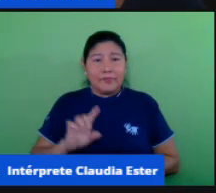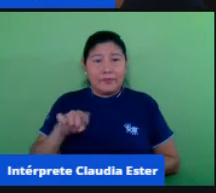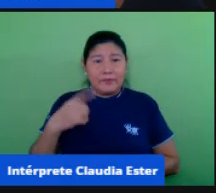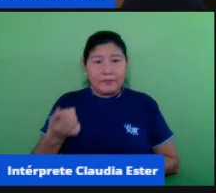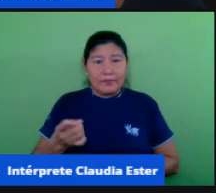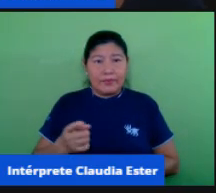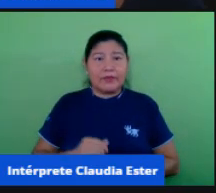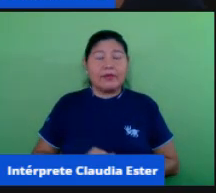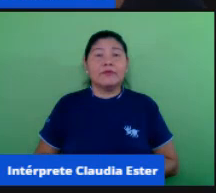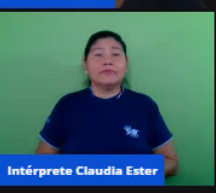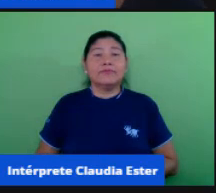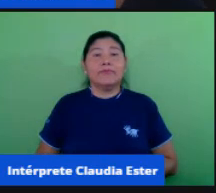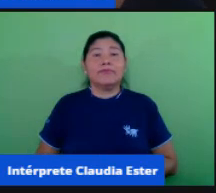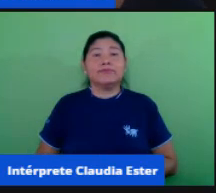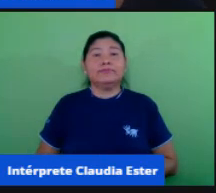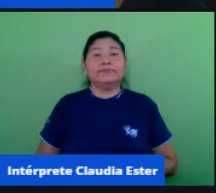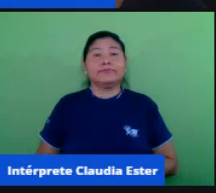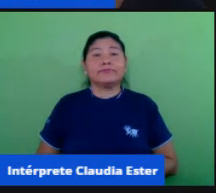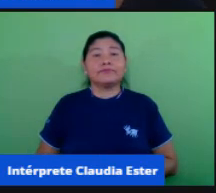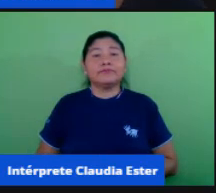continuando a minha fala,